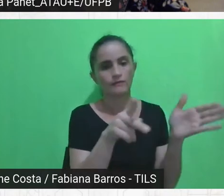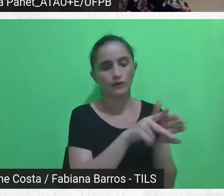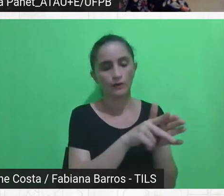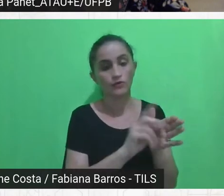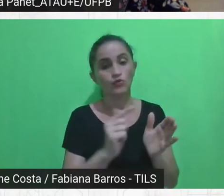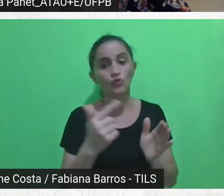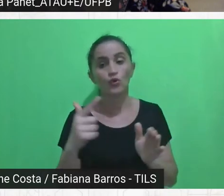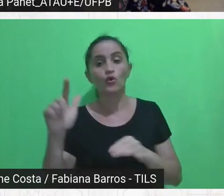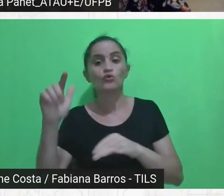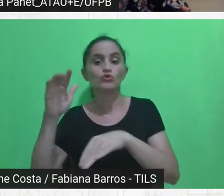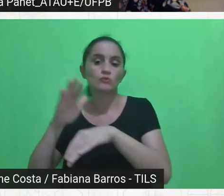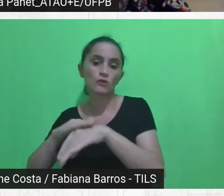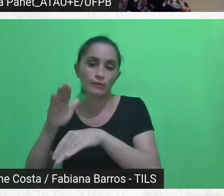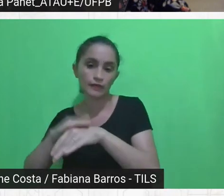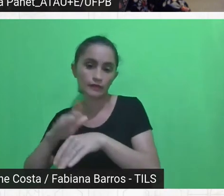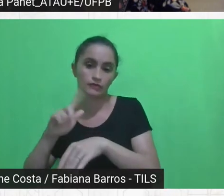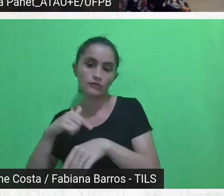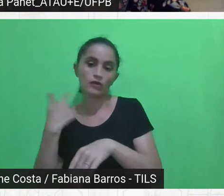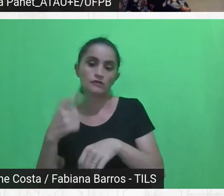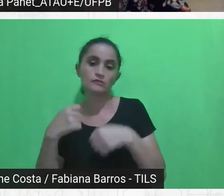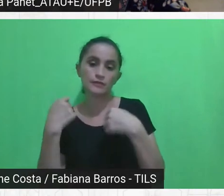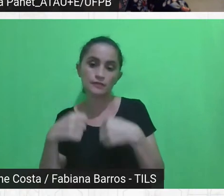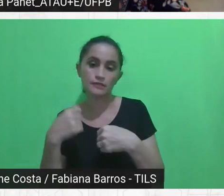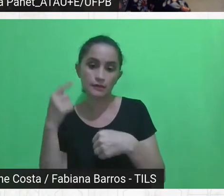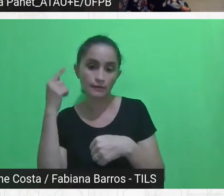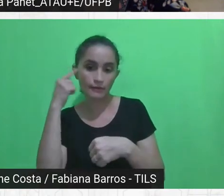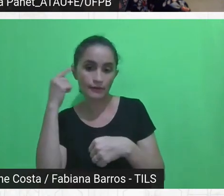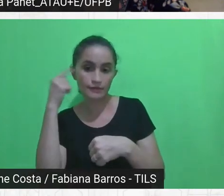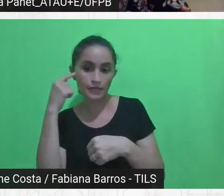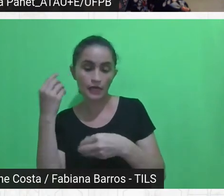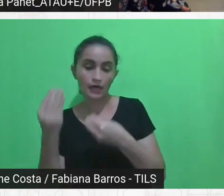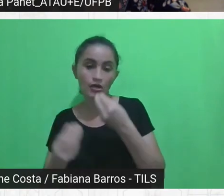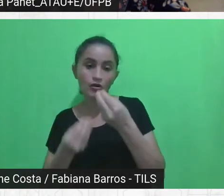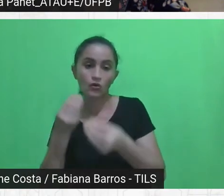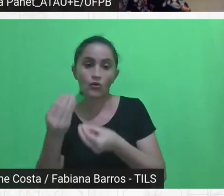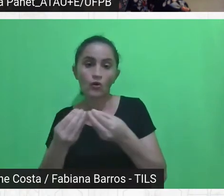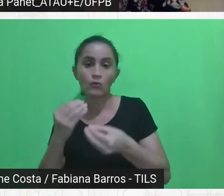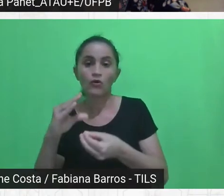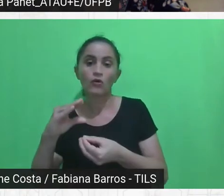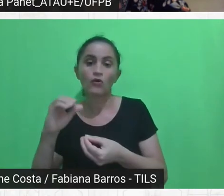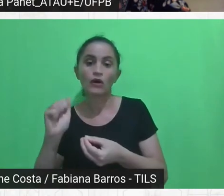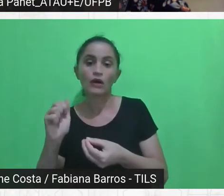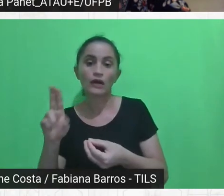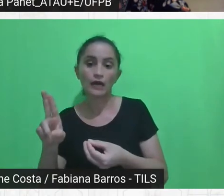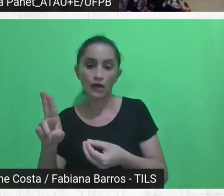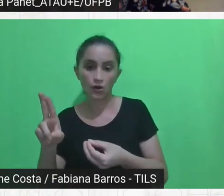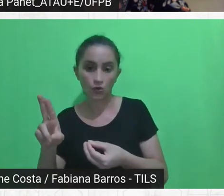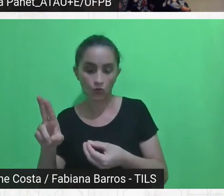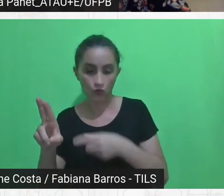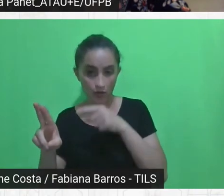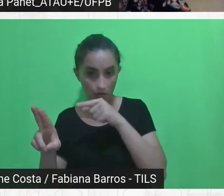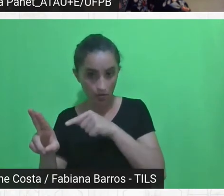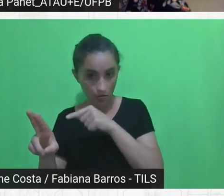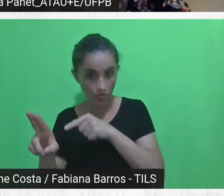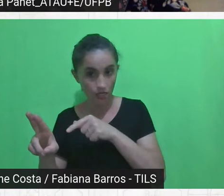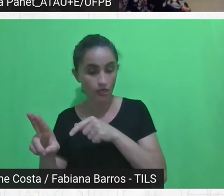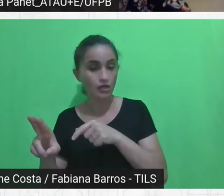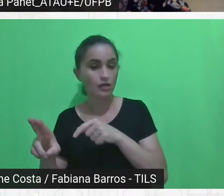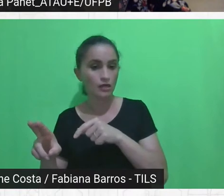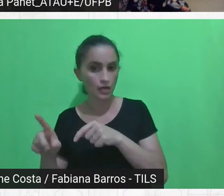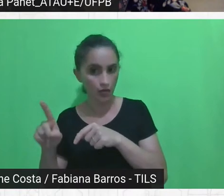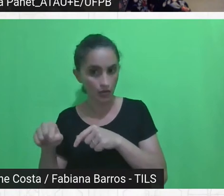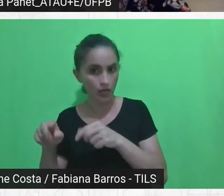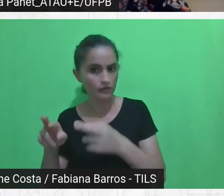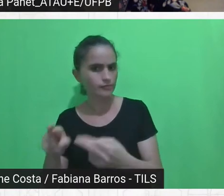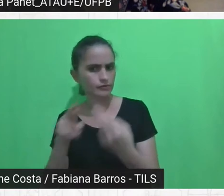cabe ao CAL registrar a residência. E aí, só lembrando, a Vera que me confirme porque ela sabe